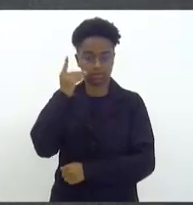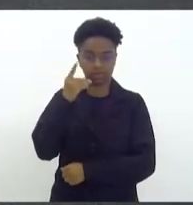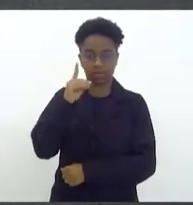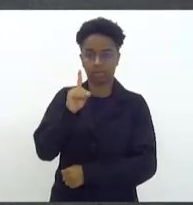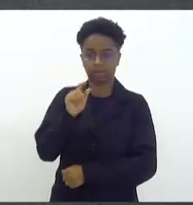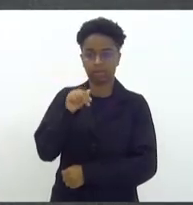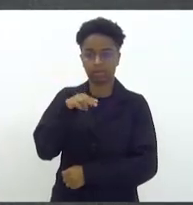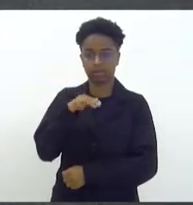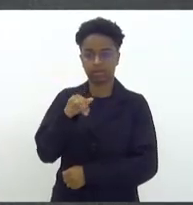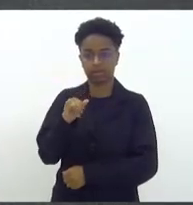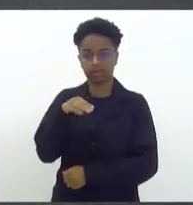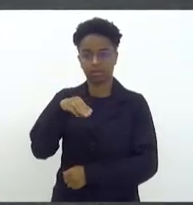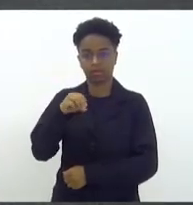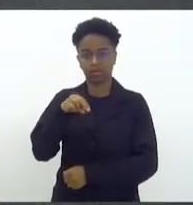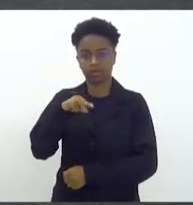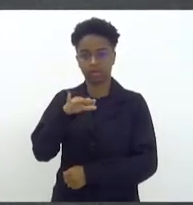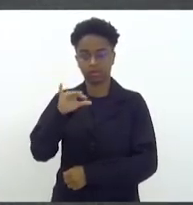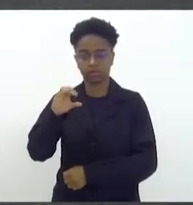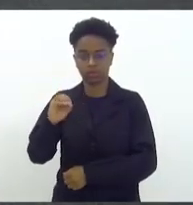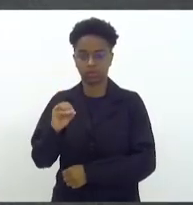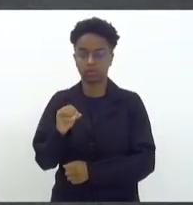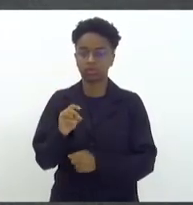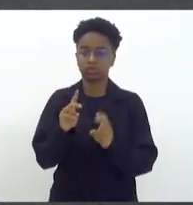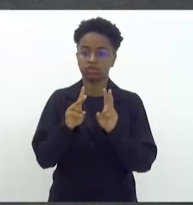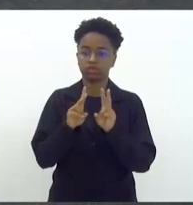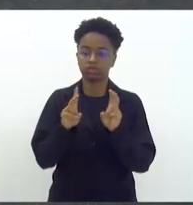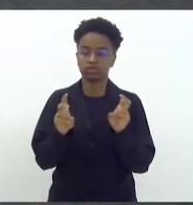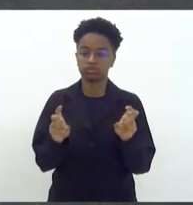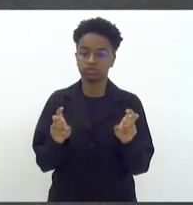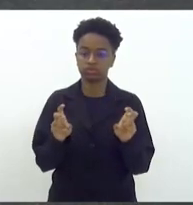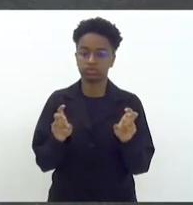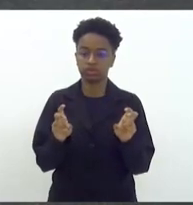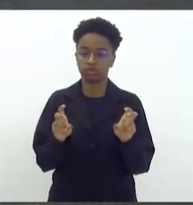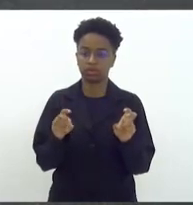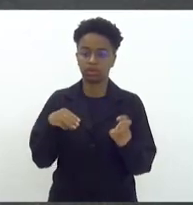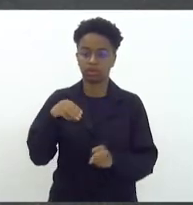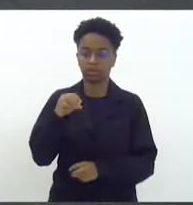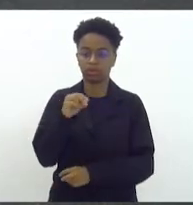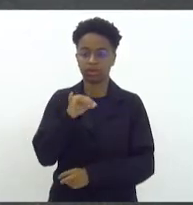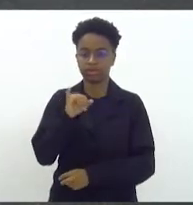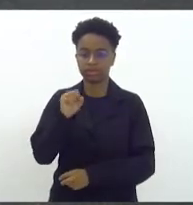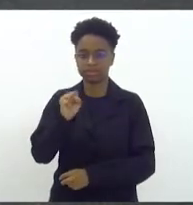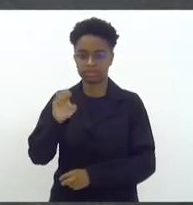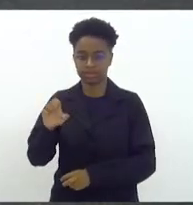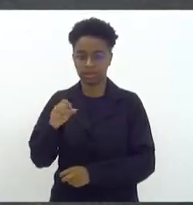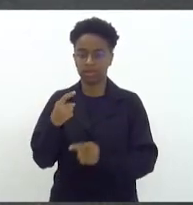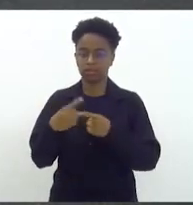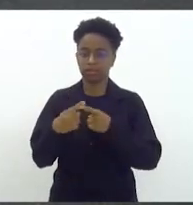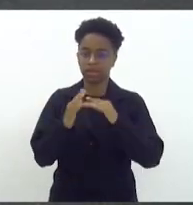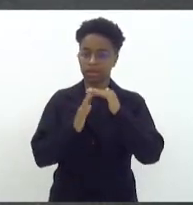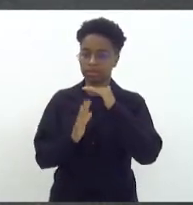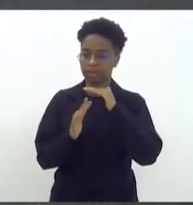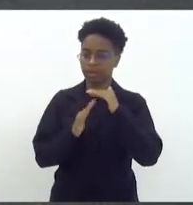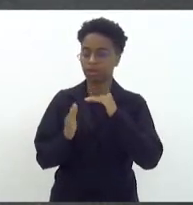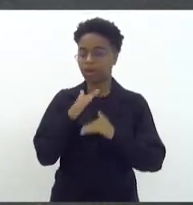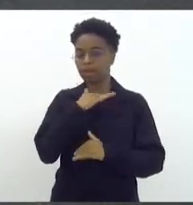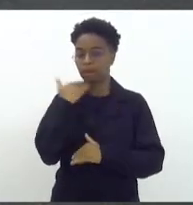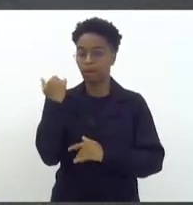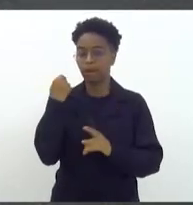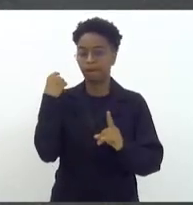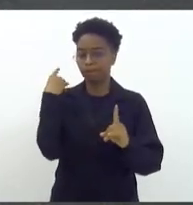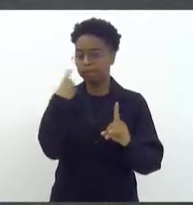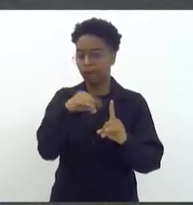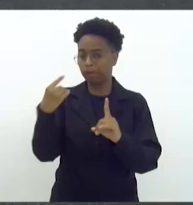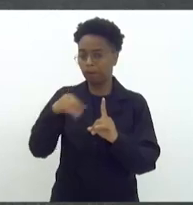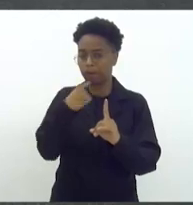Monteiro, se referindo ao Moise, um imigrante que foi morto a pauladas porque foi